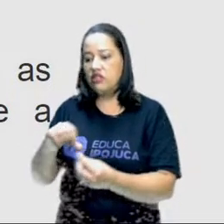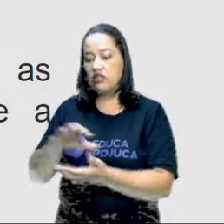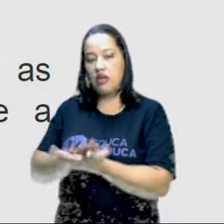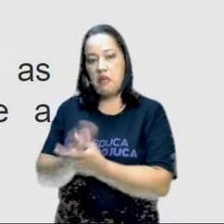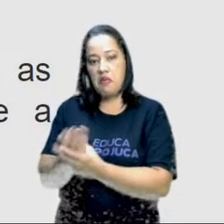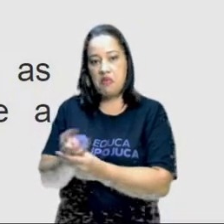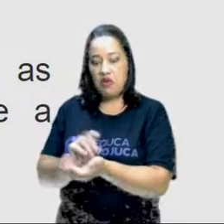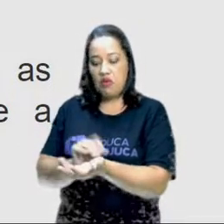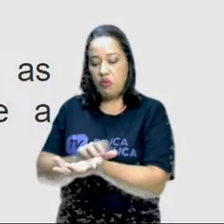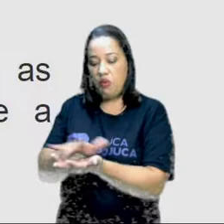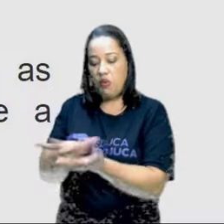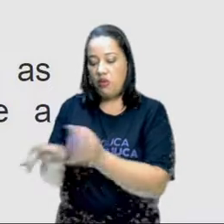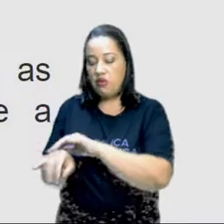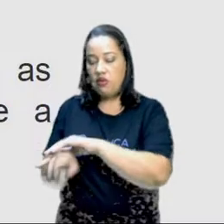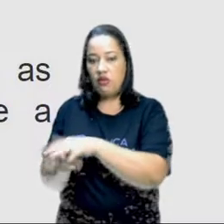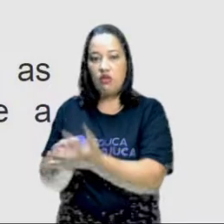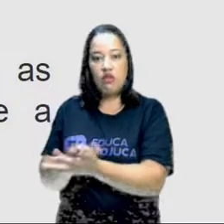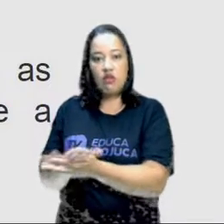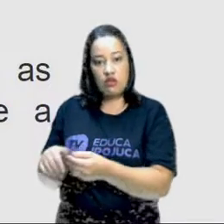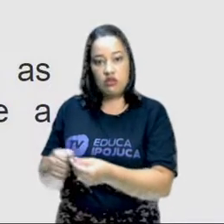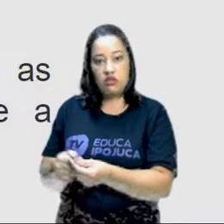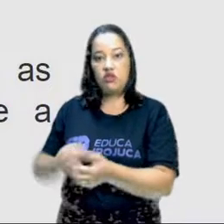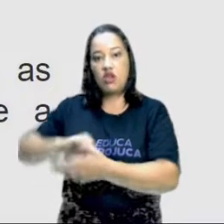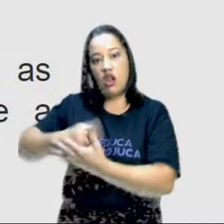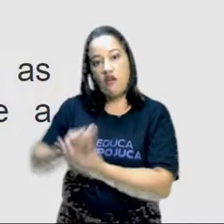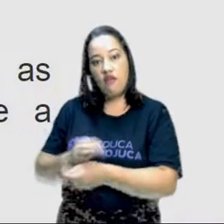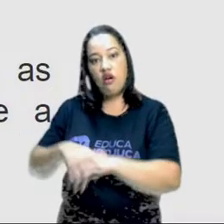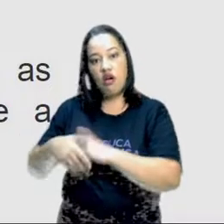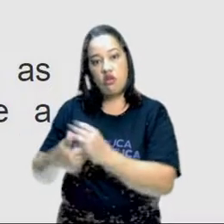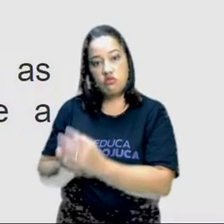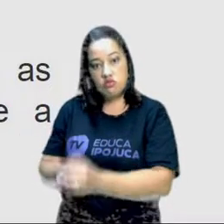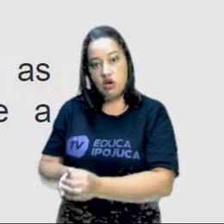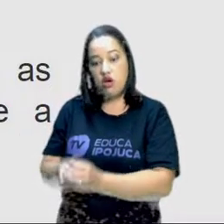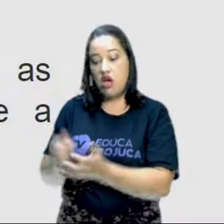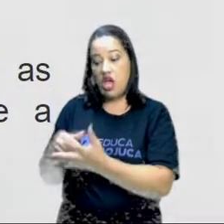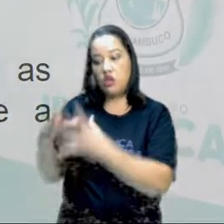Se lavar as mãos, vamos afastar esses bichos?